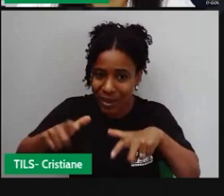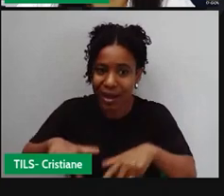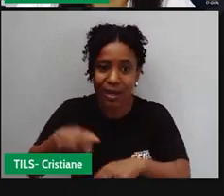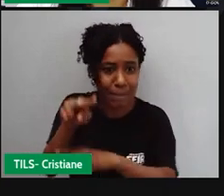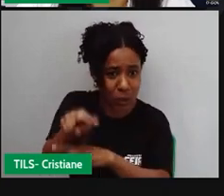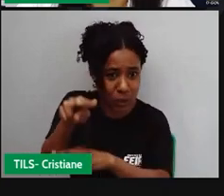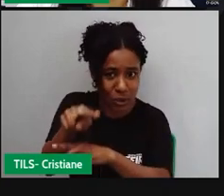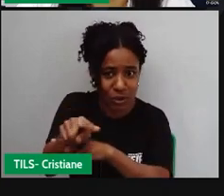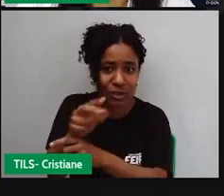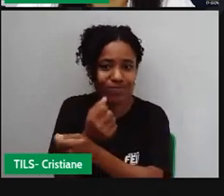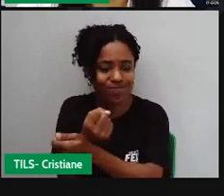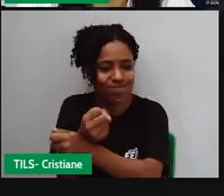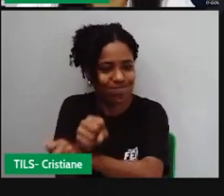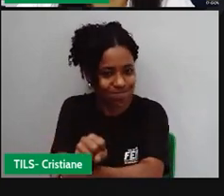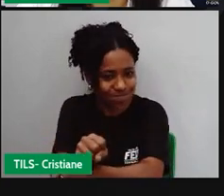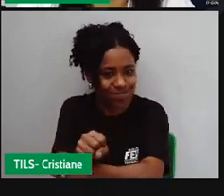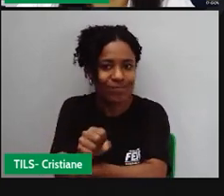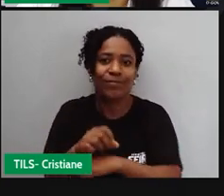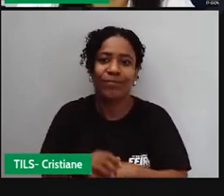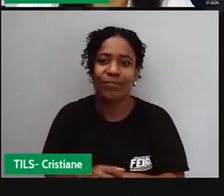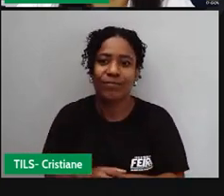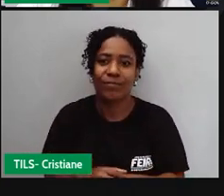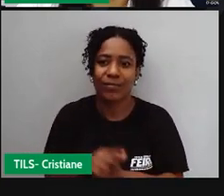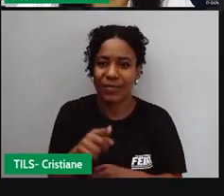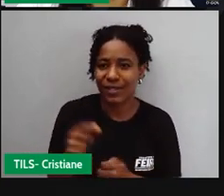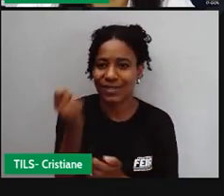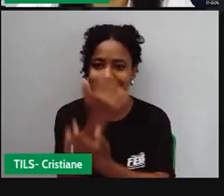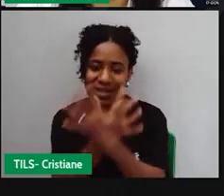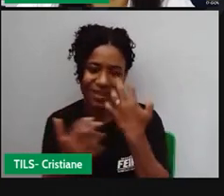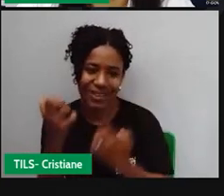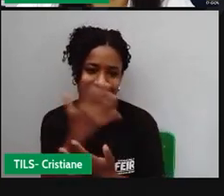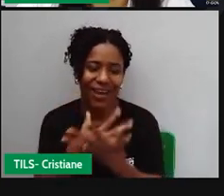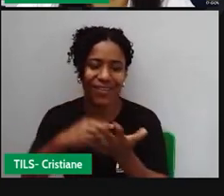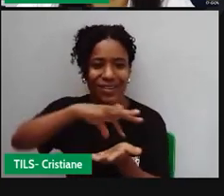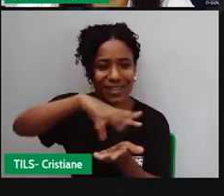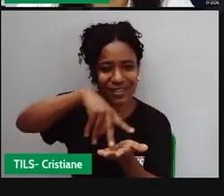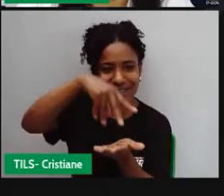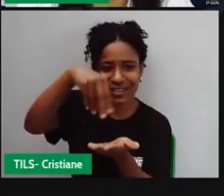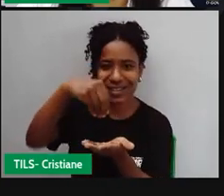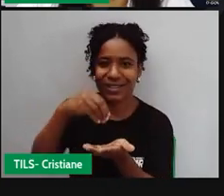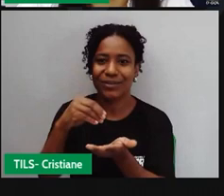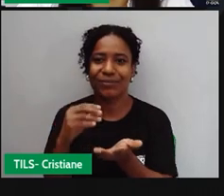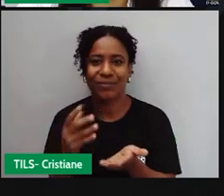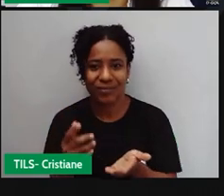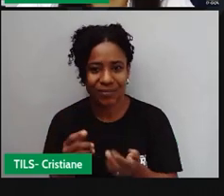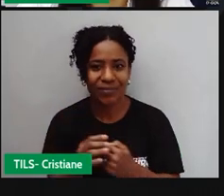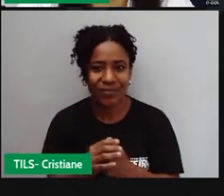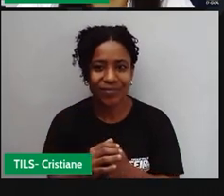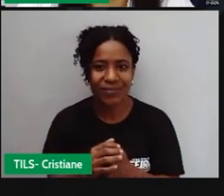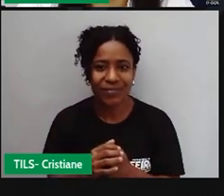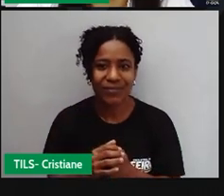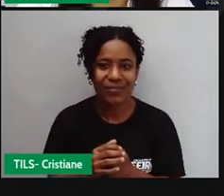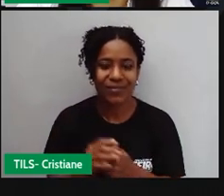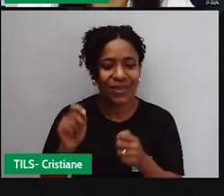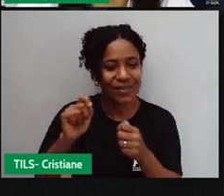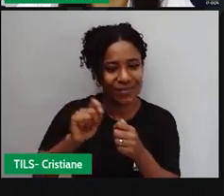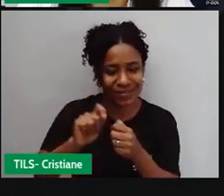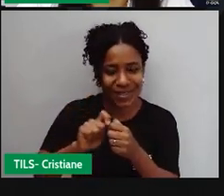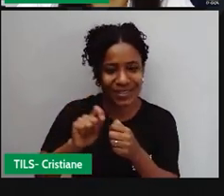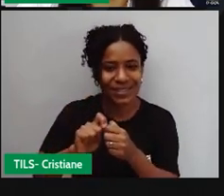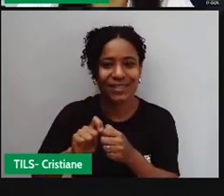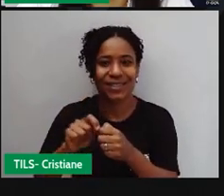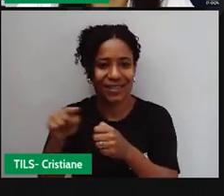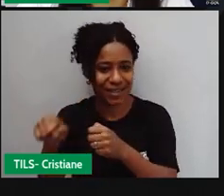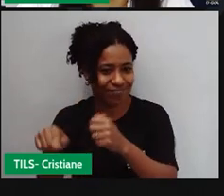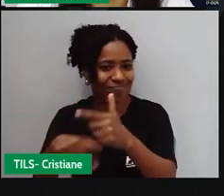acampamento de escravos. Cantavam, faziam artesanatos, o que foi. Eu lembro de um líder de quilombo famoso, um líder